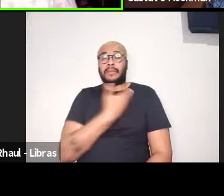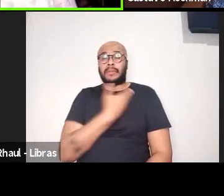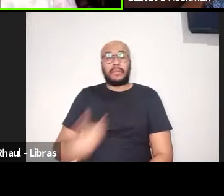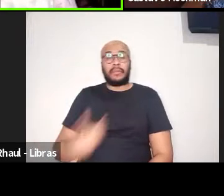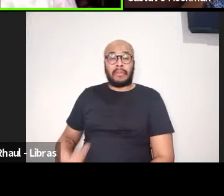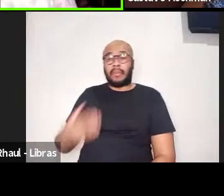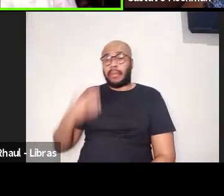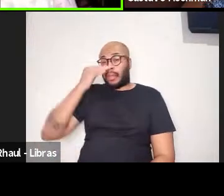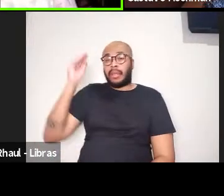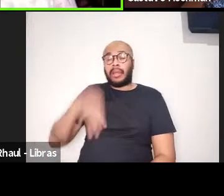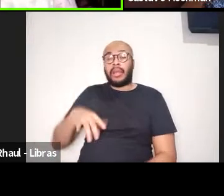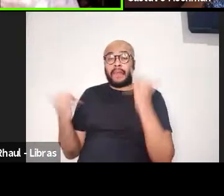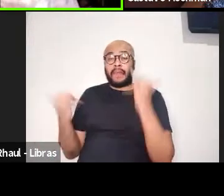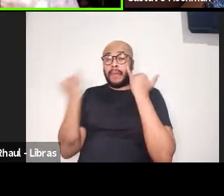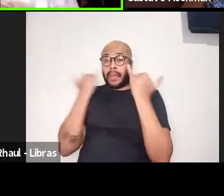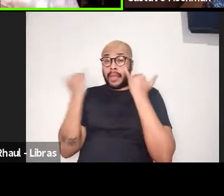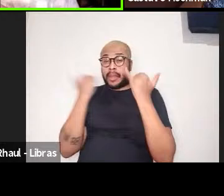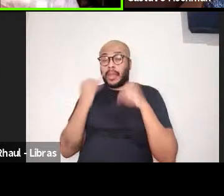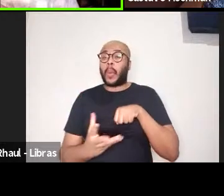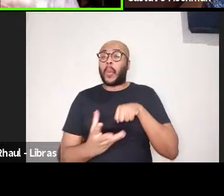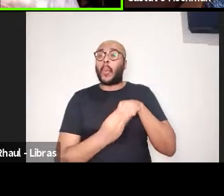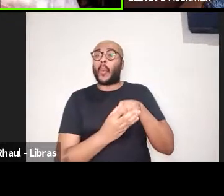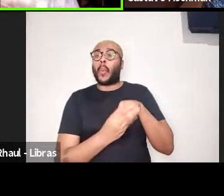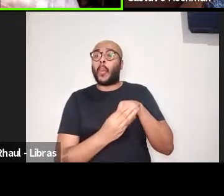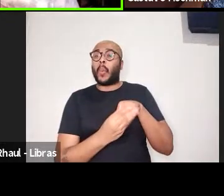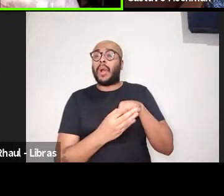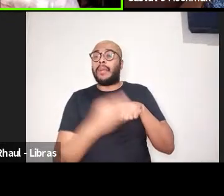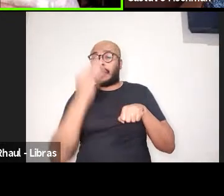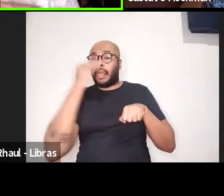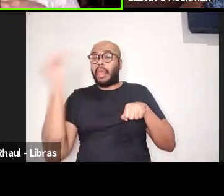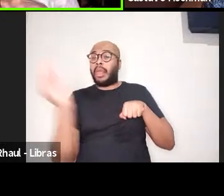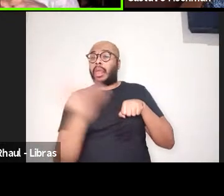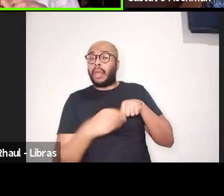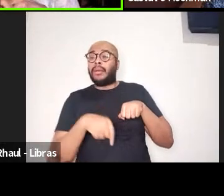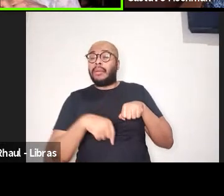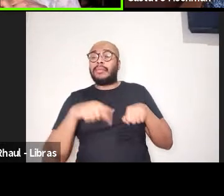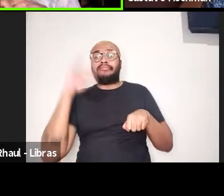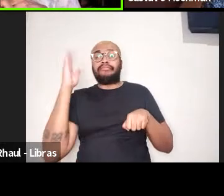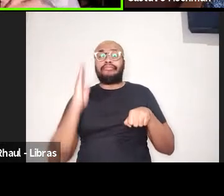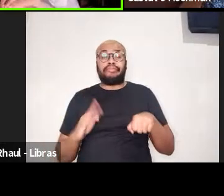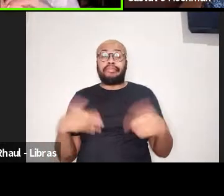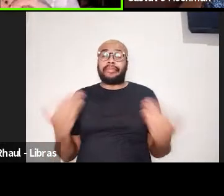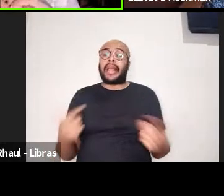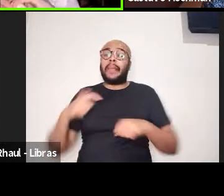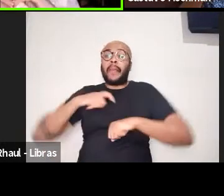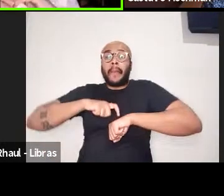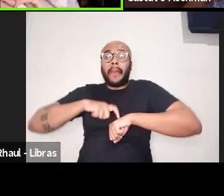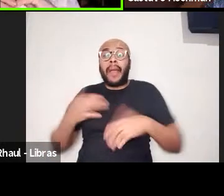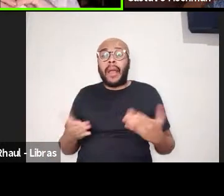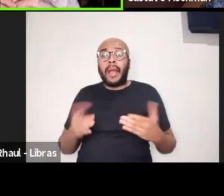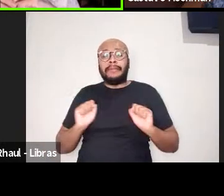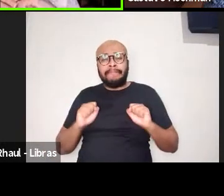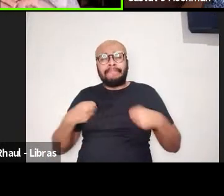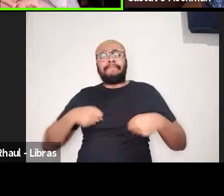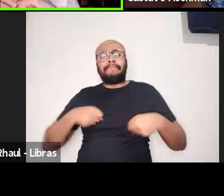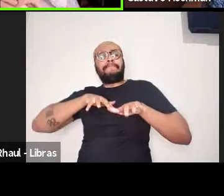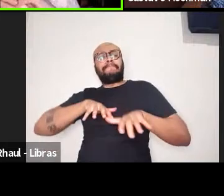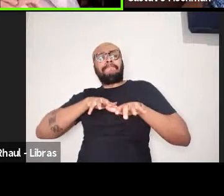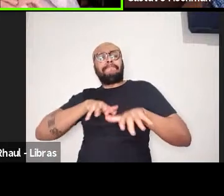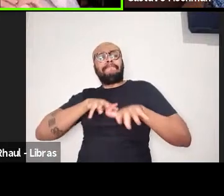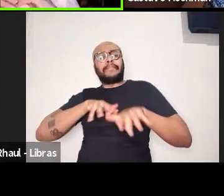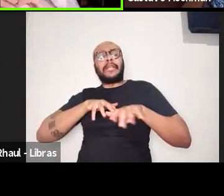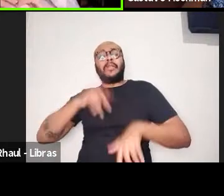informação e ao conhecimento. Um tempo em que nos mobilizamos mais uma